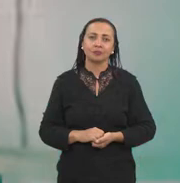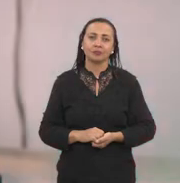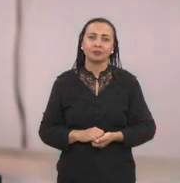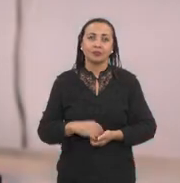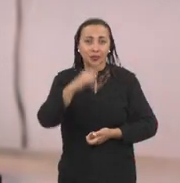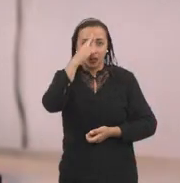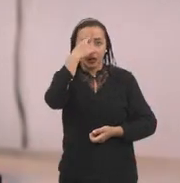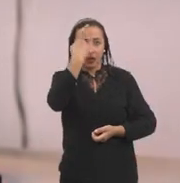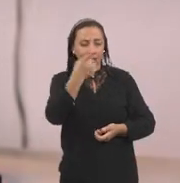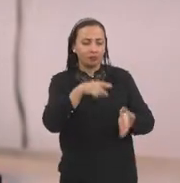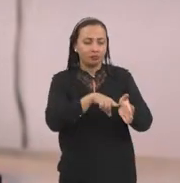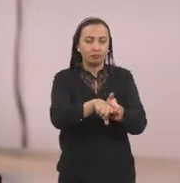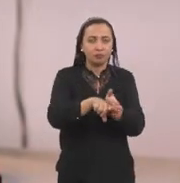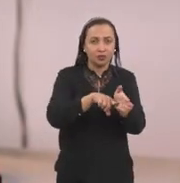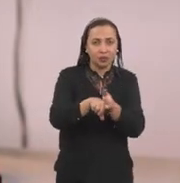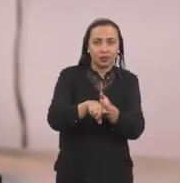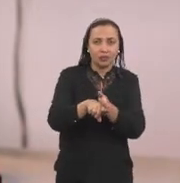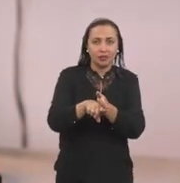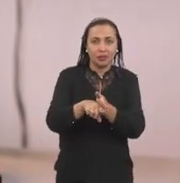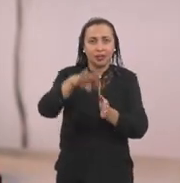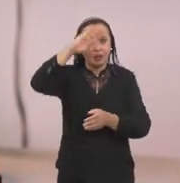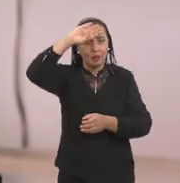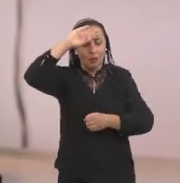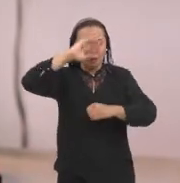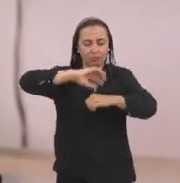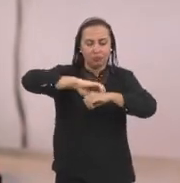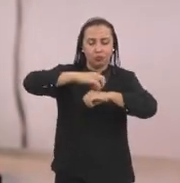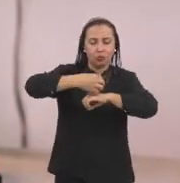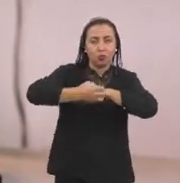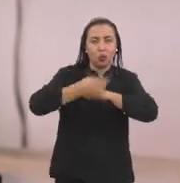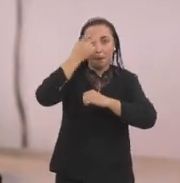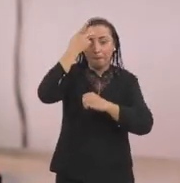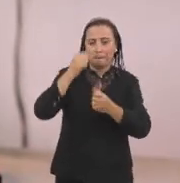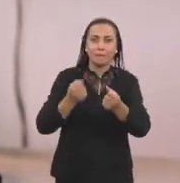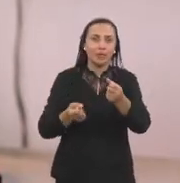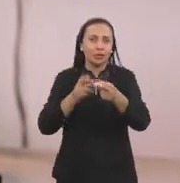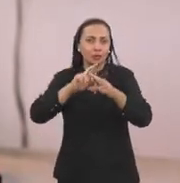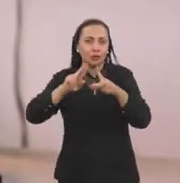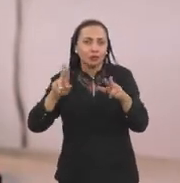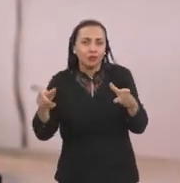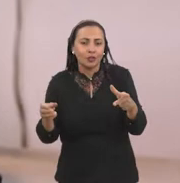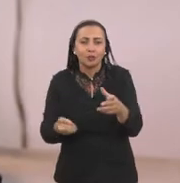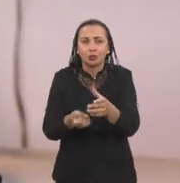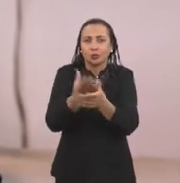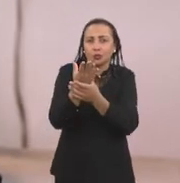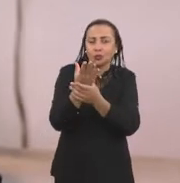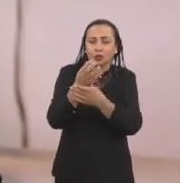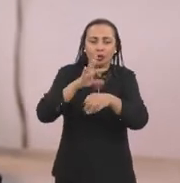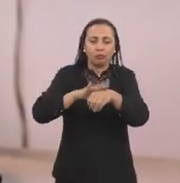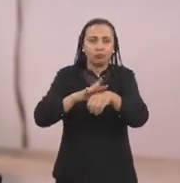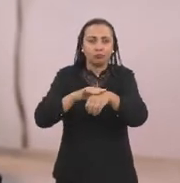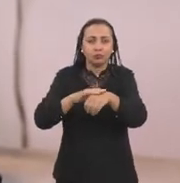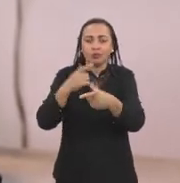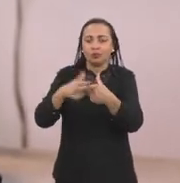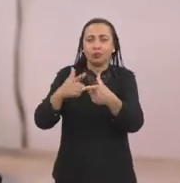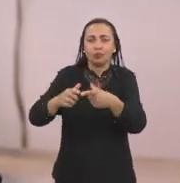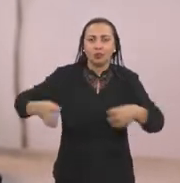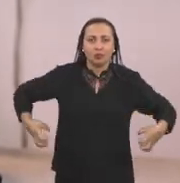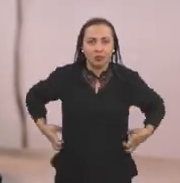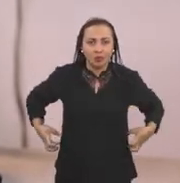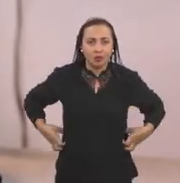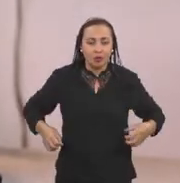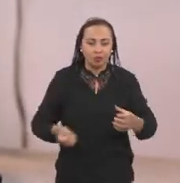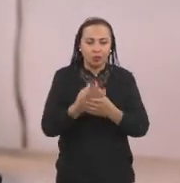A ideia da pesquisa febre chikungunha como gatilho para diferentes distúrbios renais surgiu, na verdade, a partir da observação